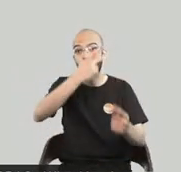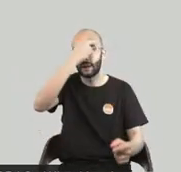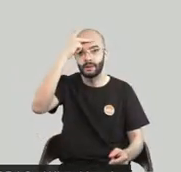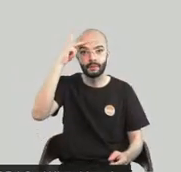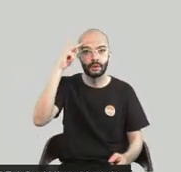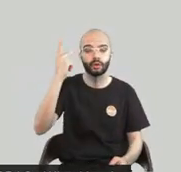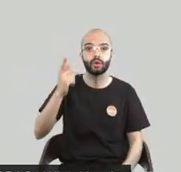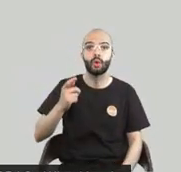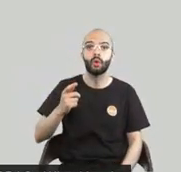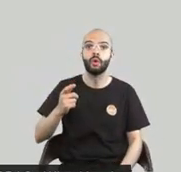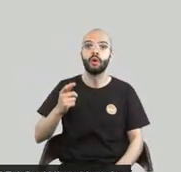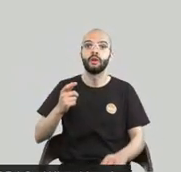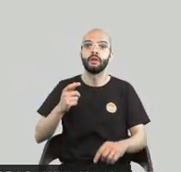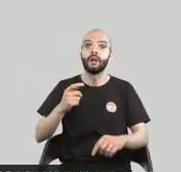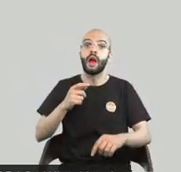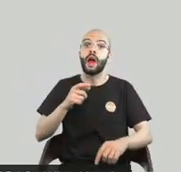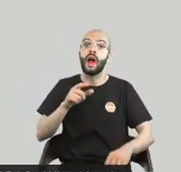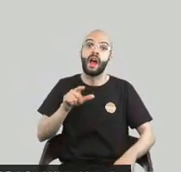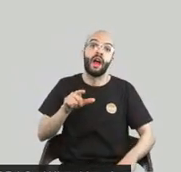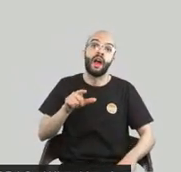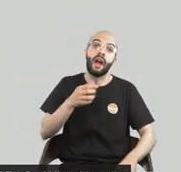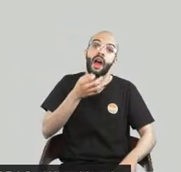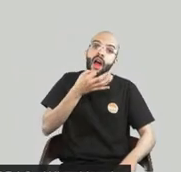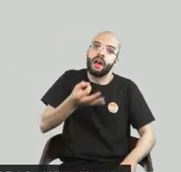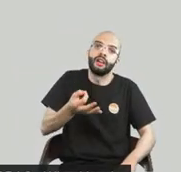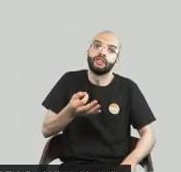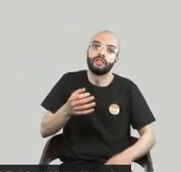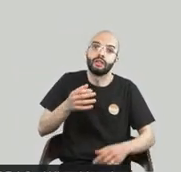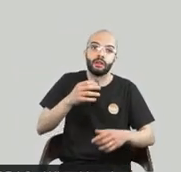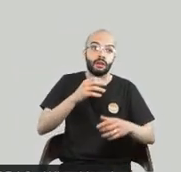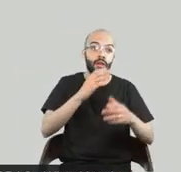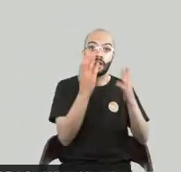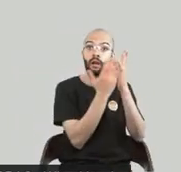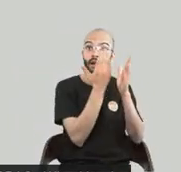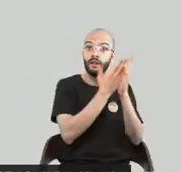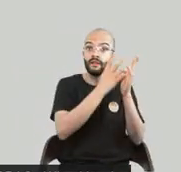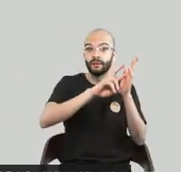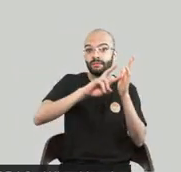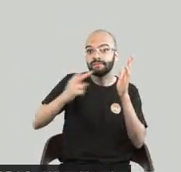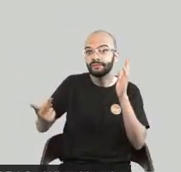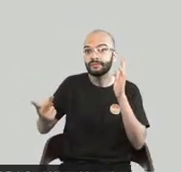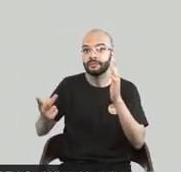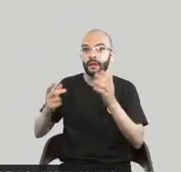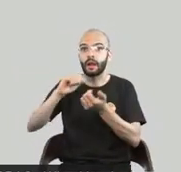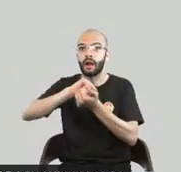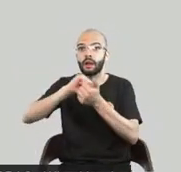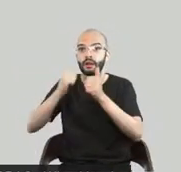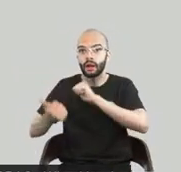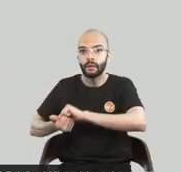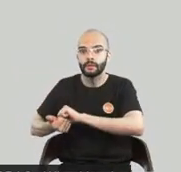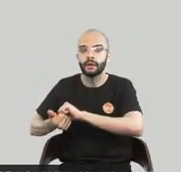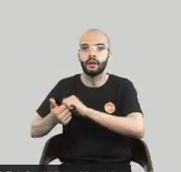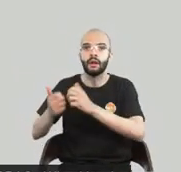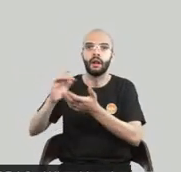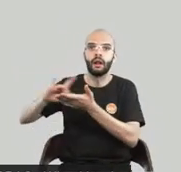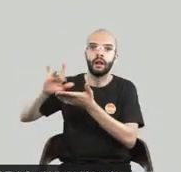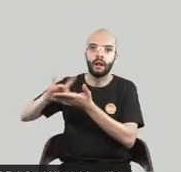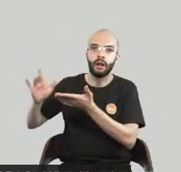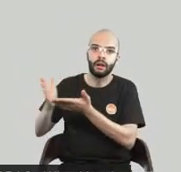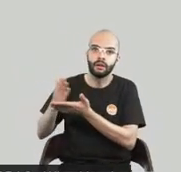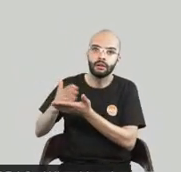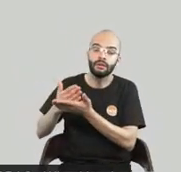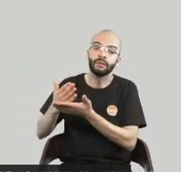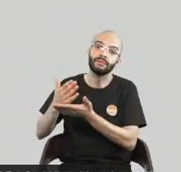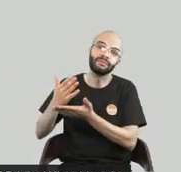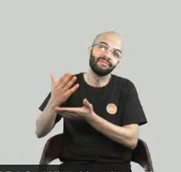mas pra ebook é difícil adaptar de uma forma que fique que fique boa que fique lúdica não da mesma forma